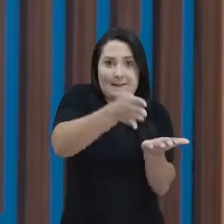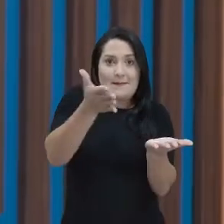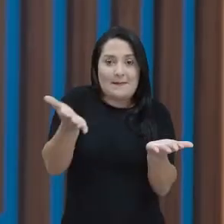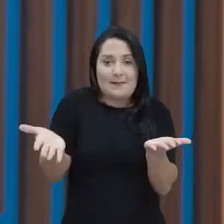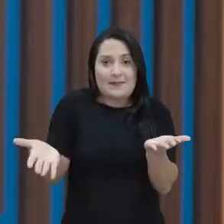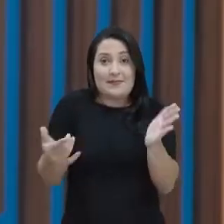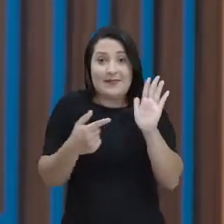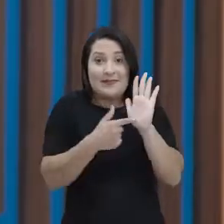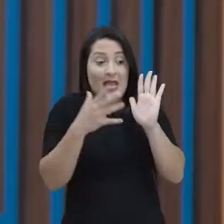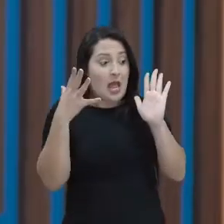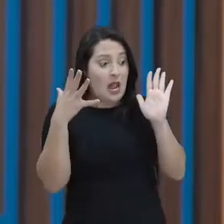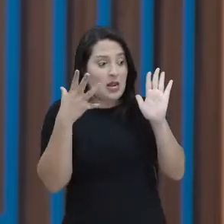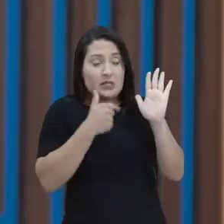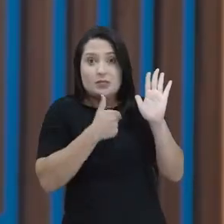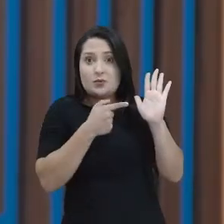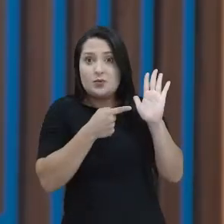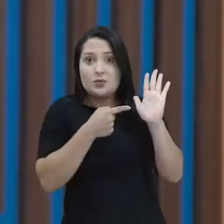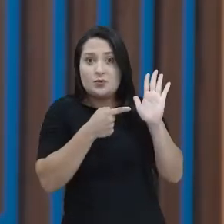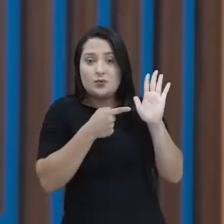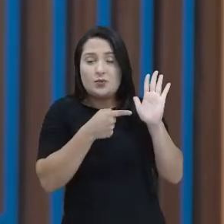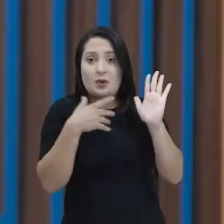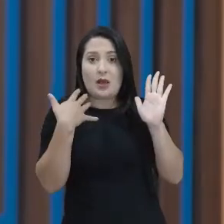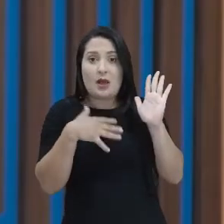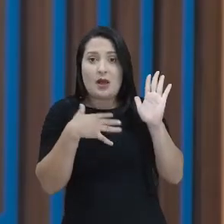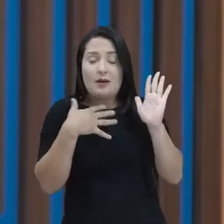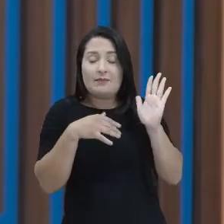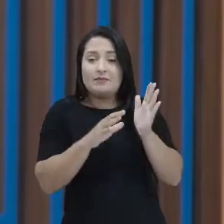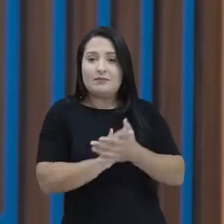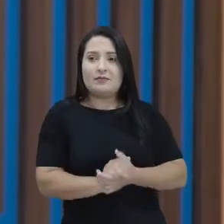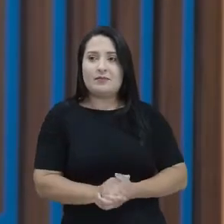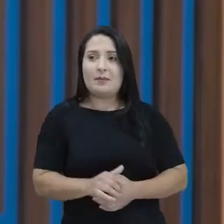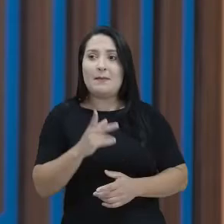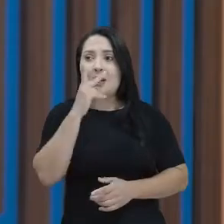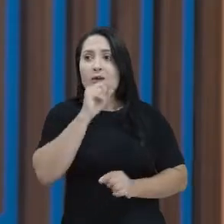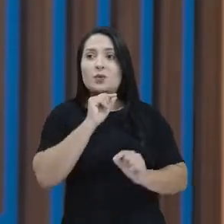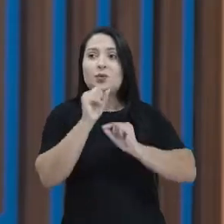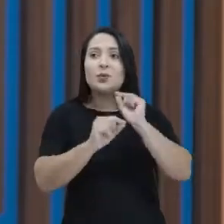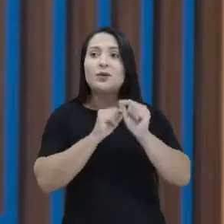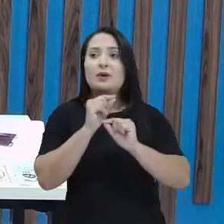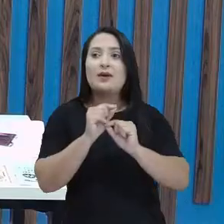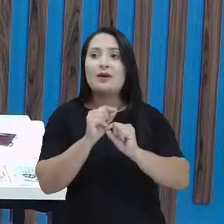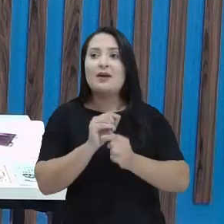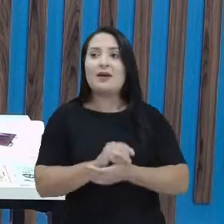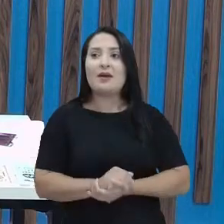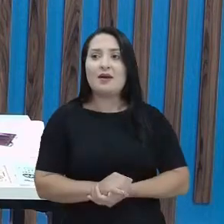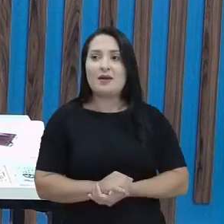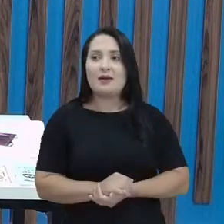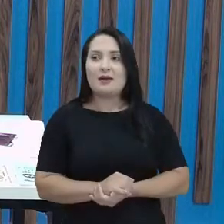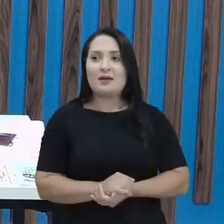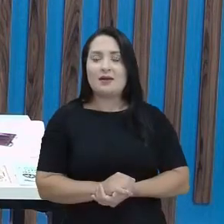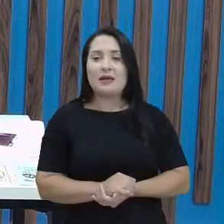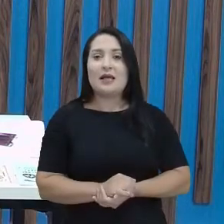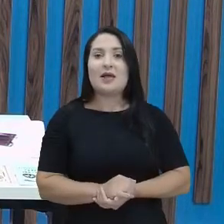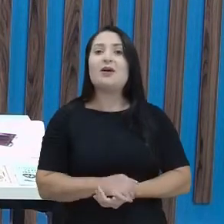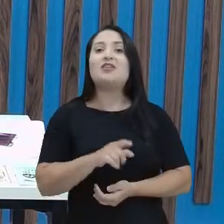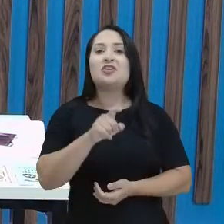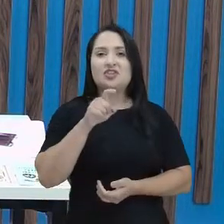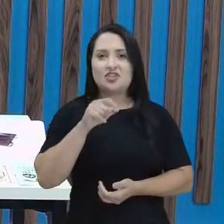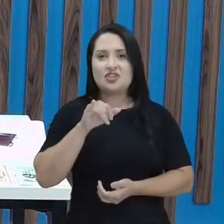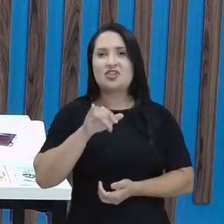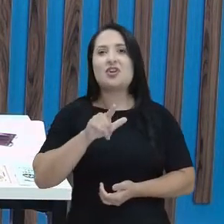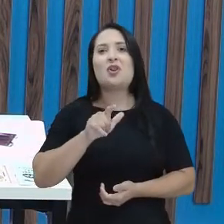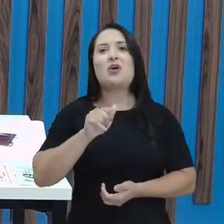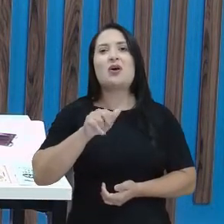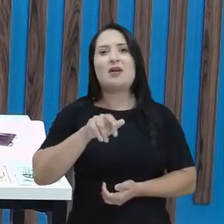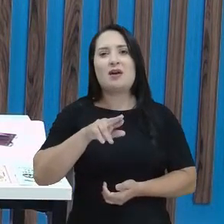Não fica lindo? Fica parecendo o quê? Parecendo realmente uma xilogravura.